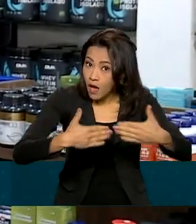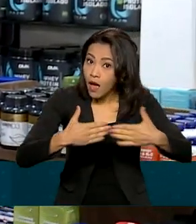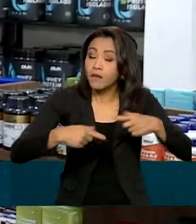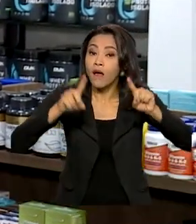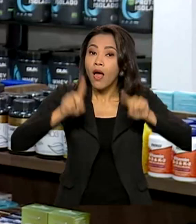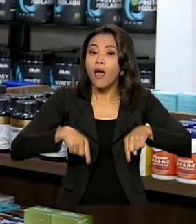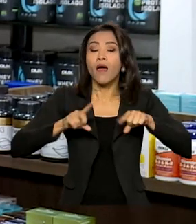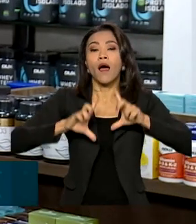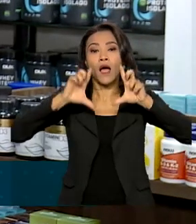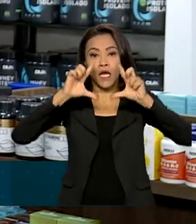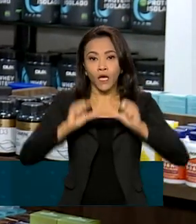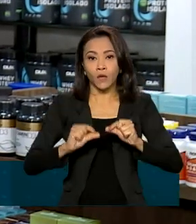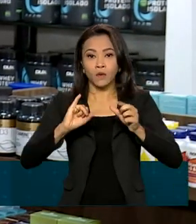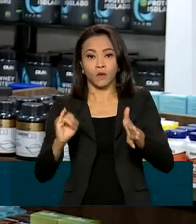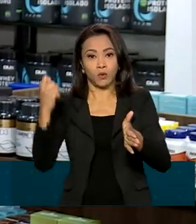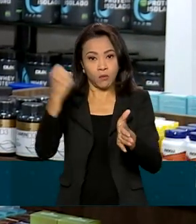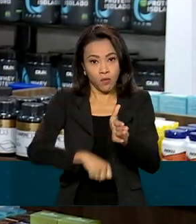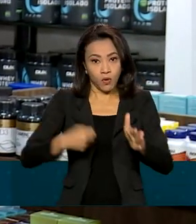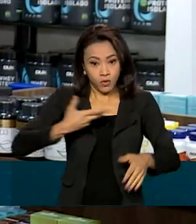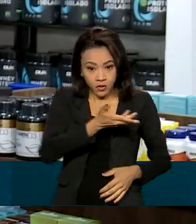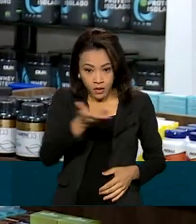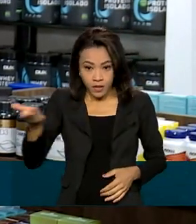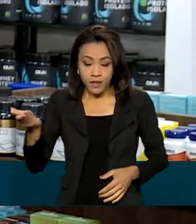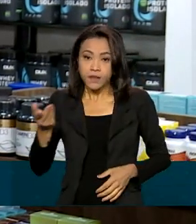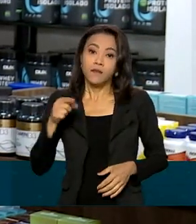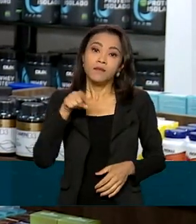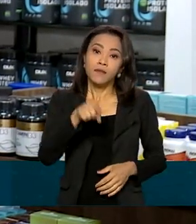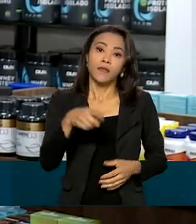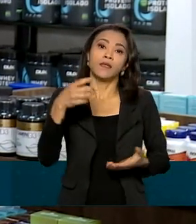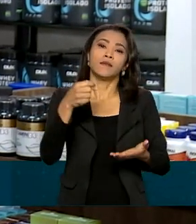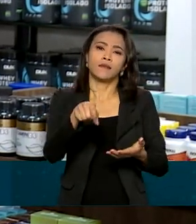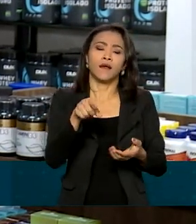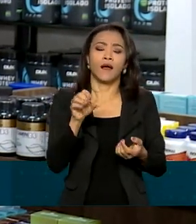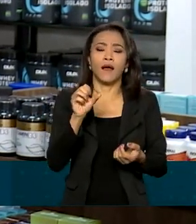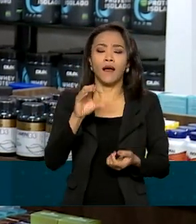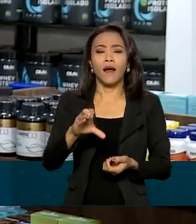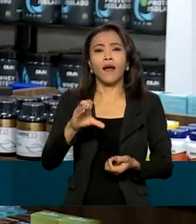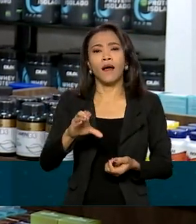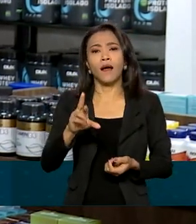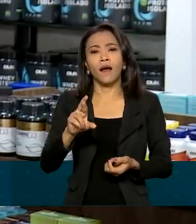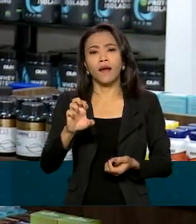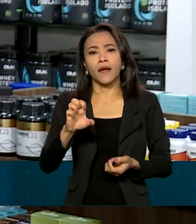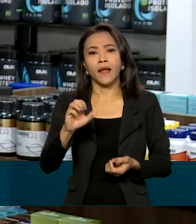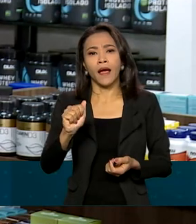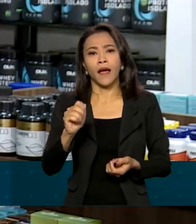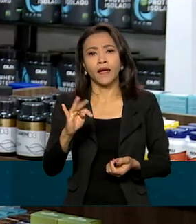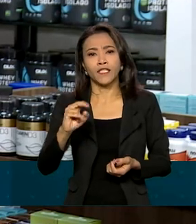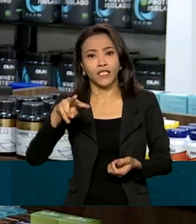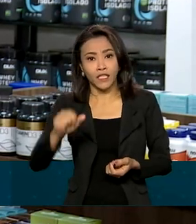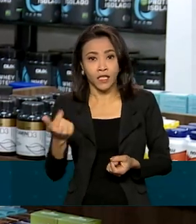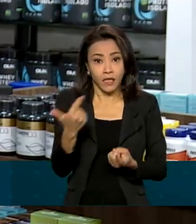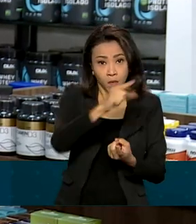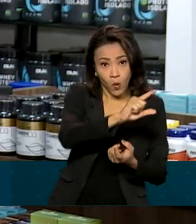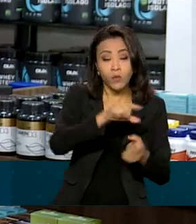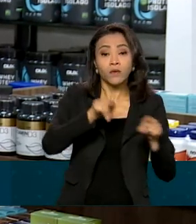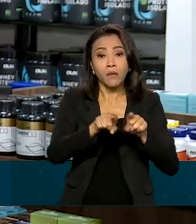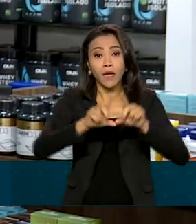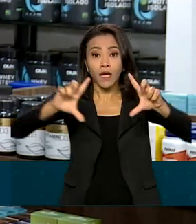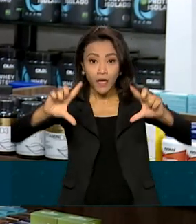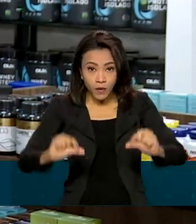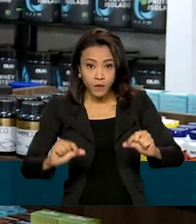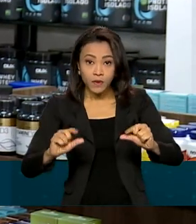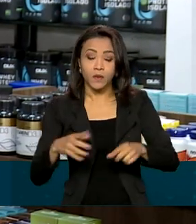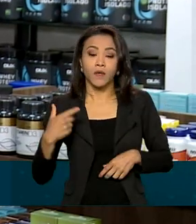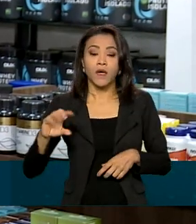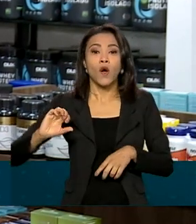imposto de importação destes produtos. O whey protein e a creatina tiveram a taxa zerada. O governo também reduziu de